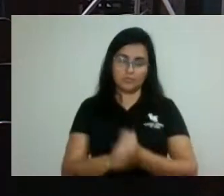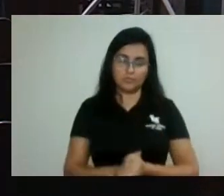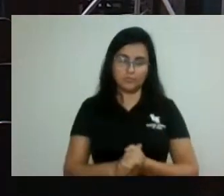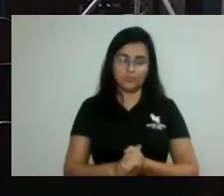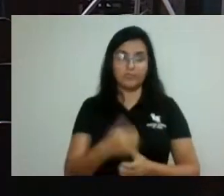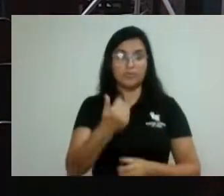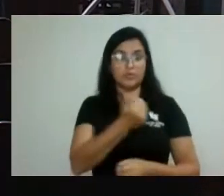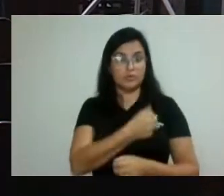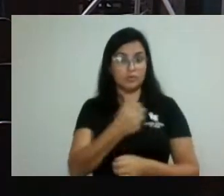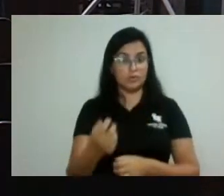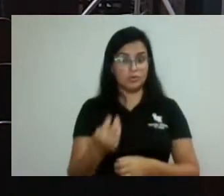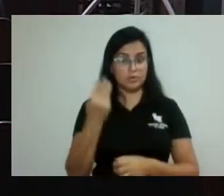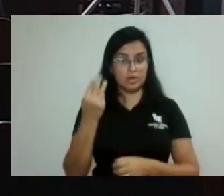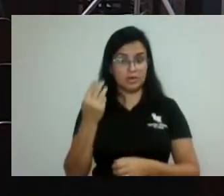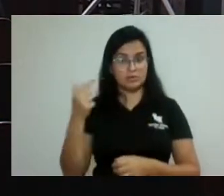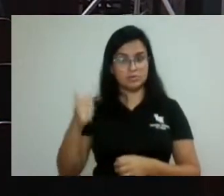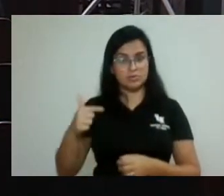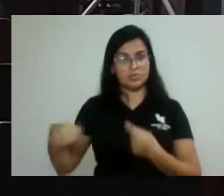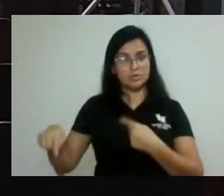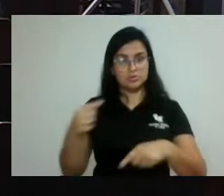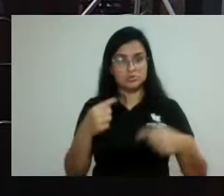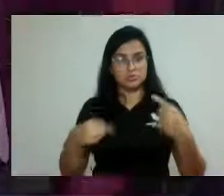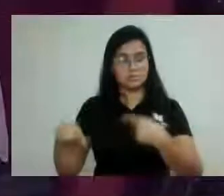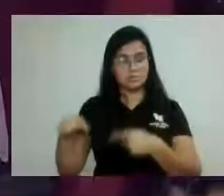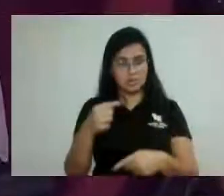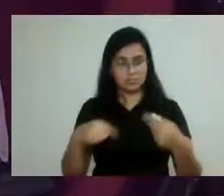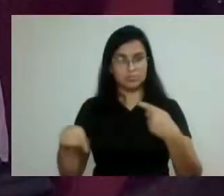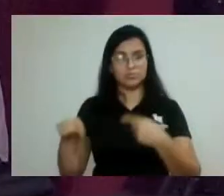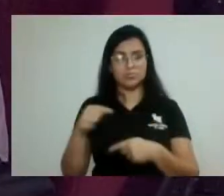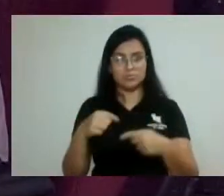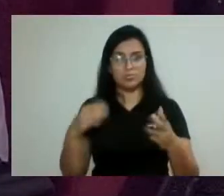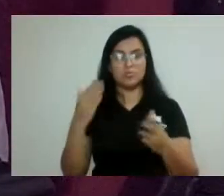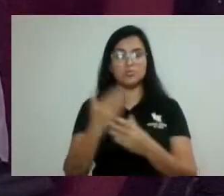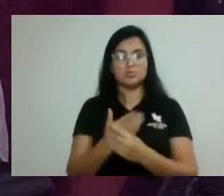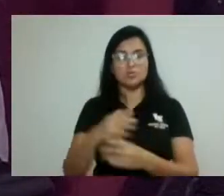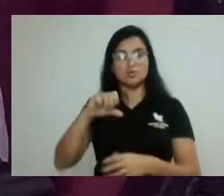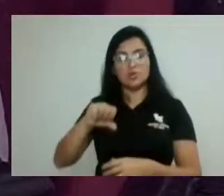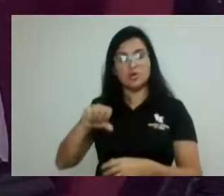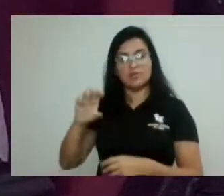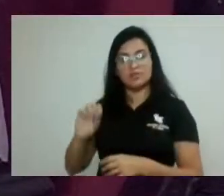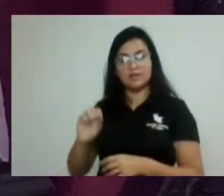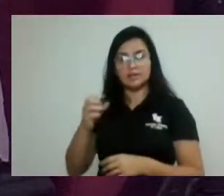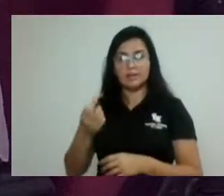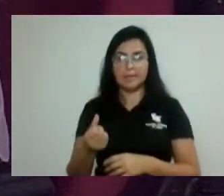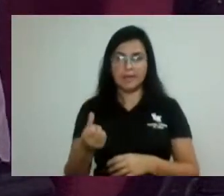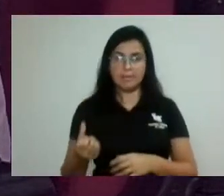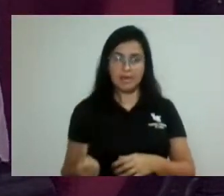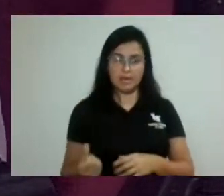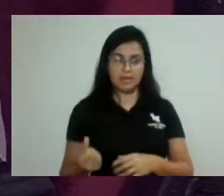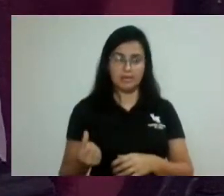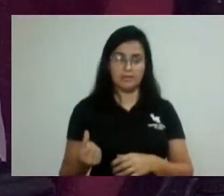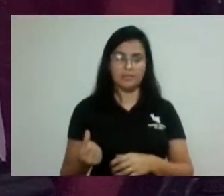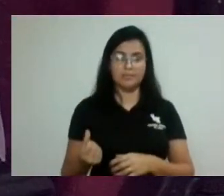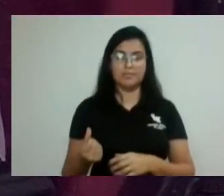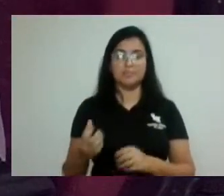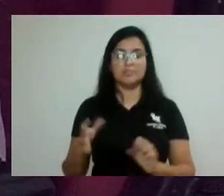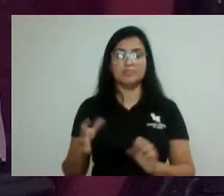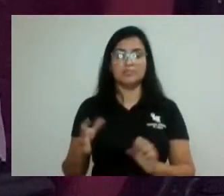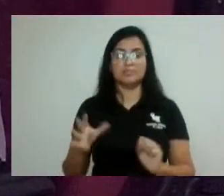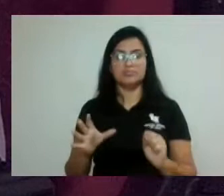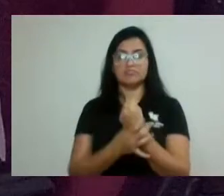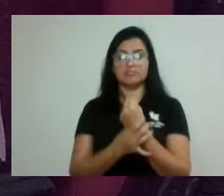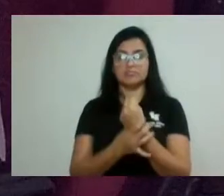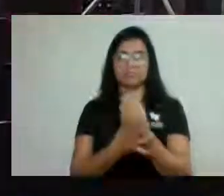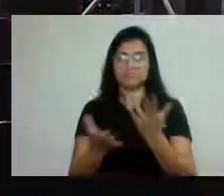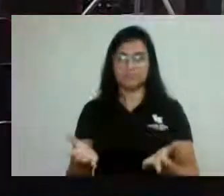segunda discussão. Então, processo 9066-2021, garante, pela ordem, vereador André Luiz,